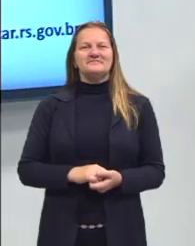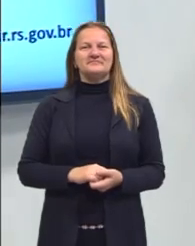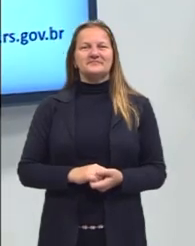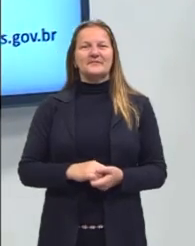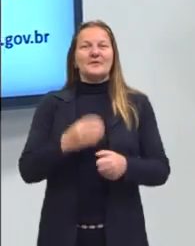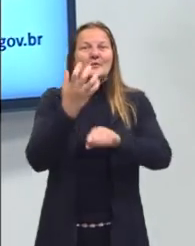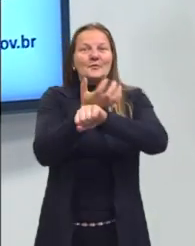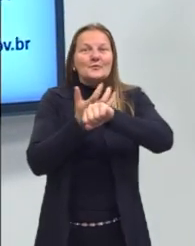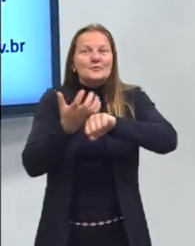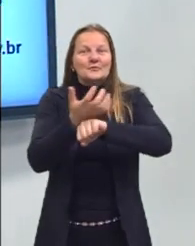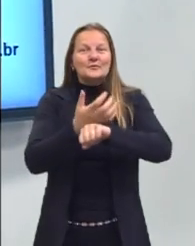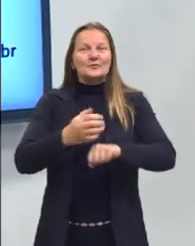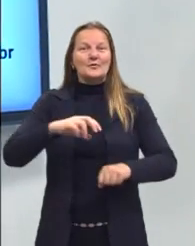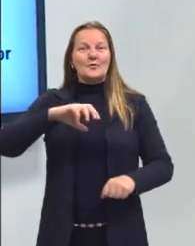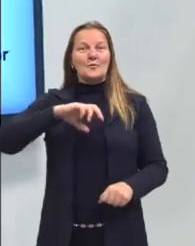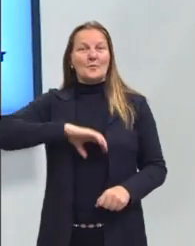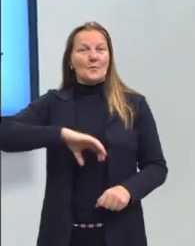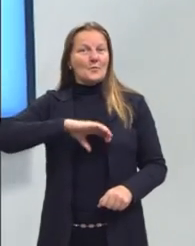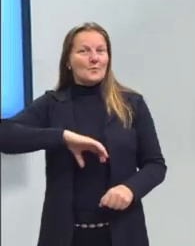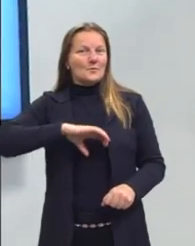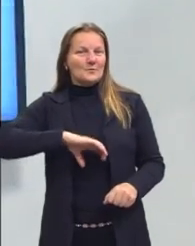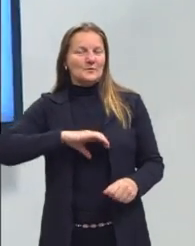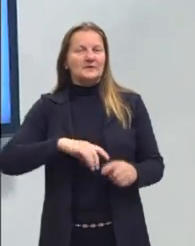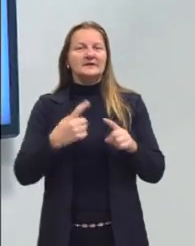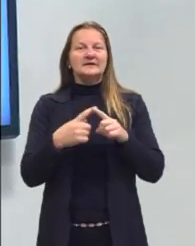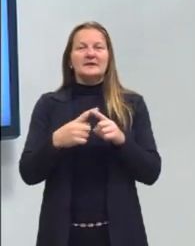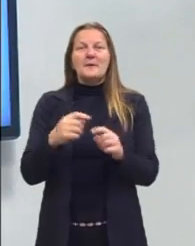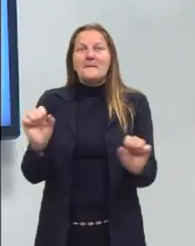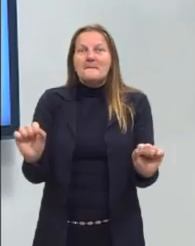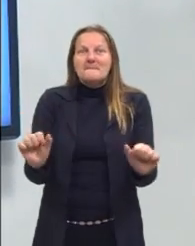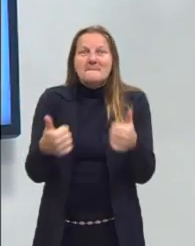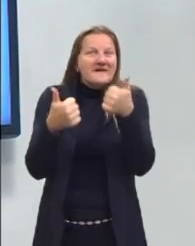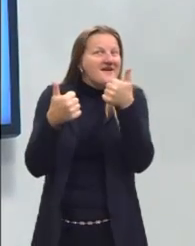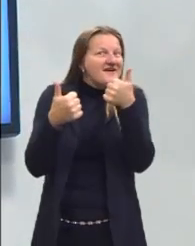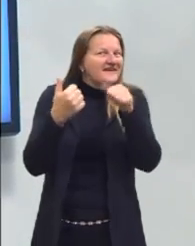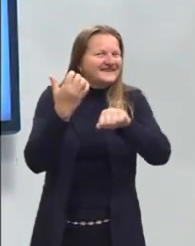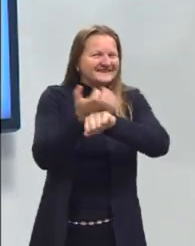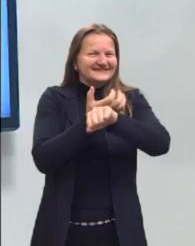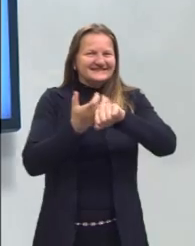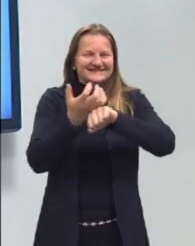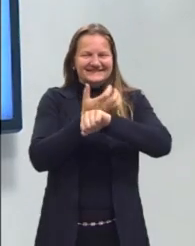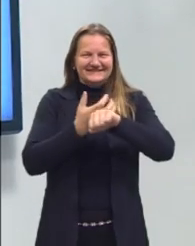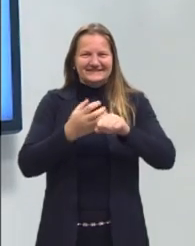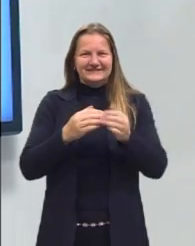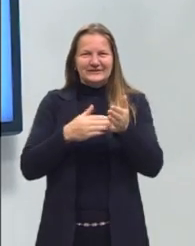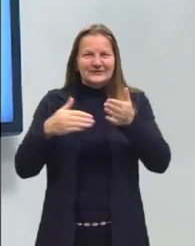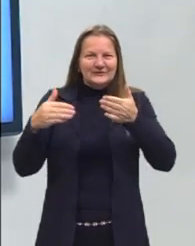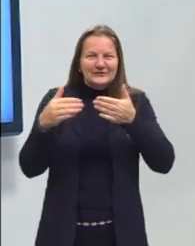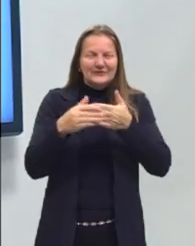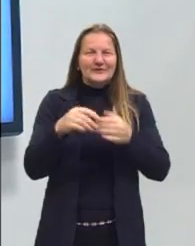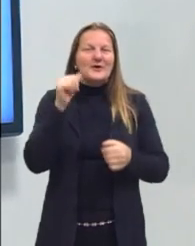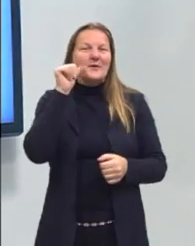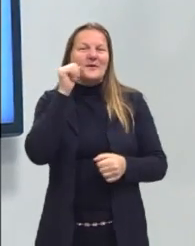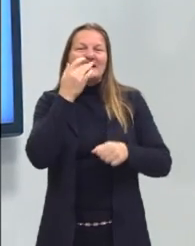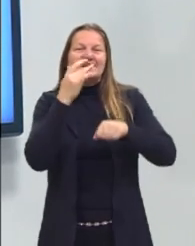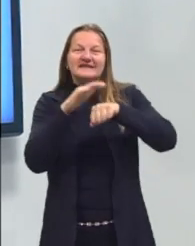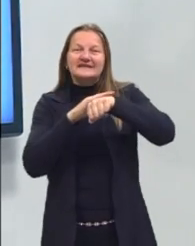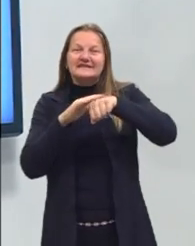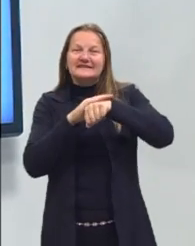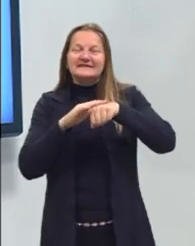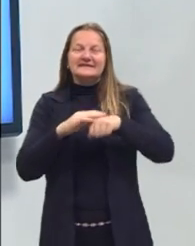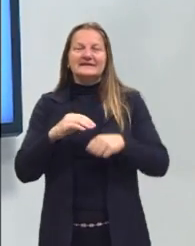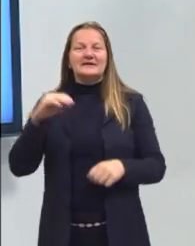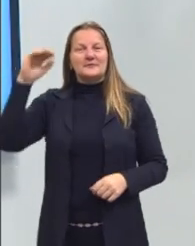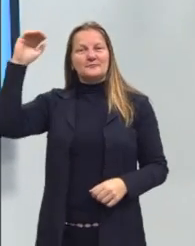componente curricular de língua portuguesa, que é o melhor componente de todos. Sou uma mulher branca, de estatura